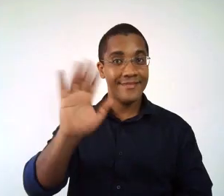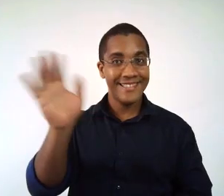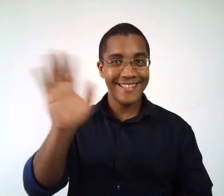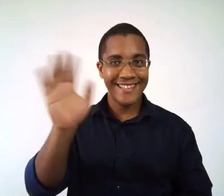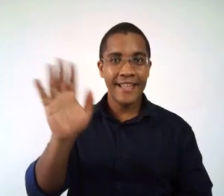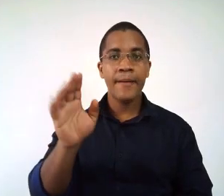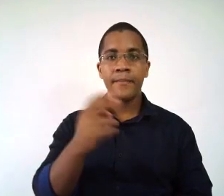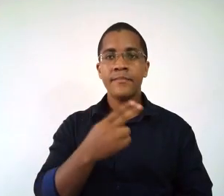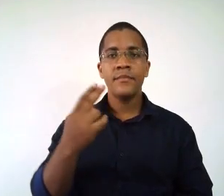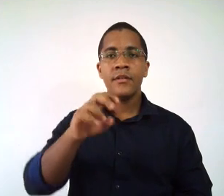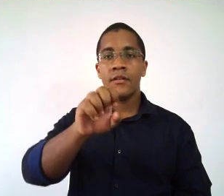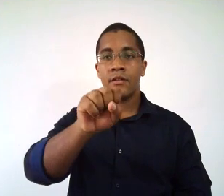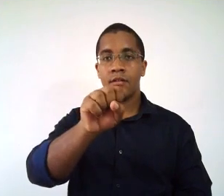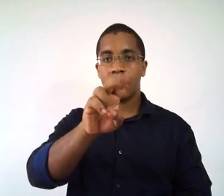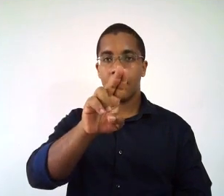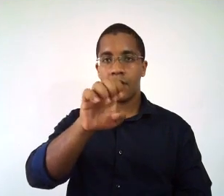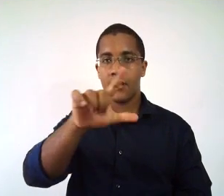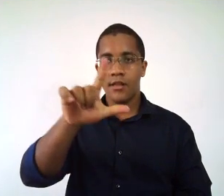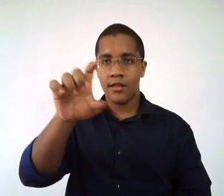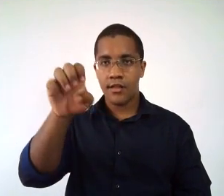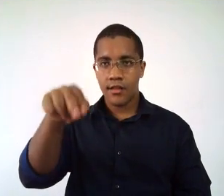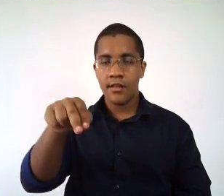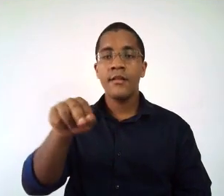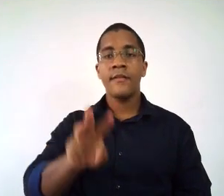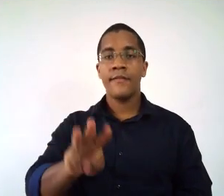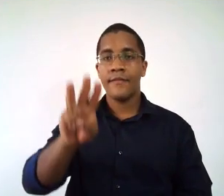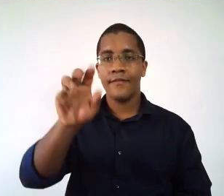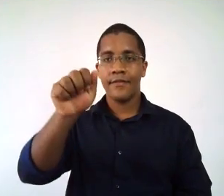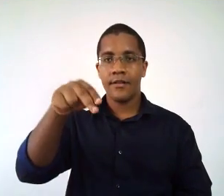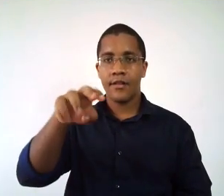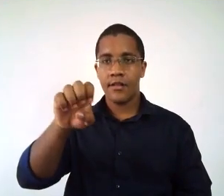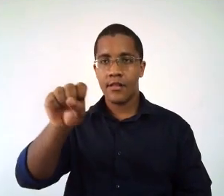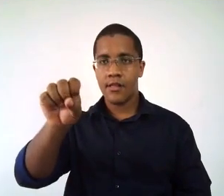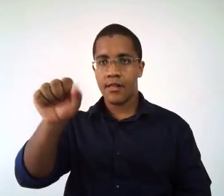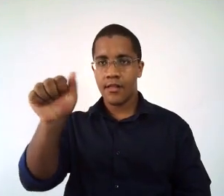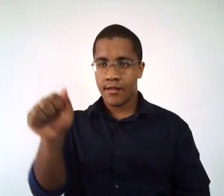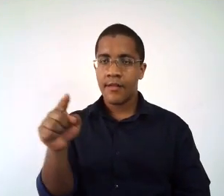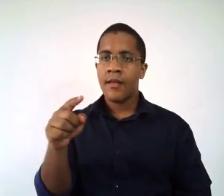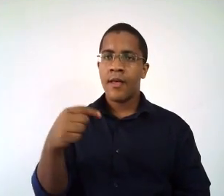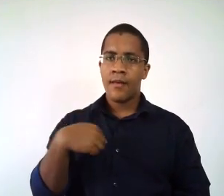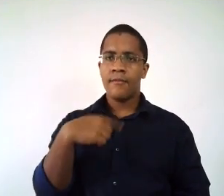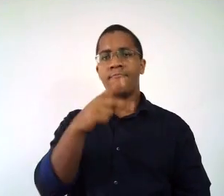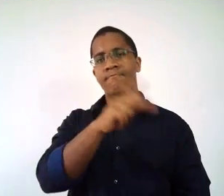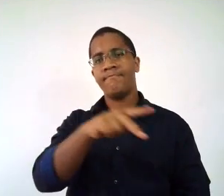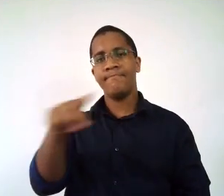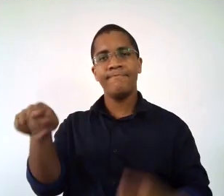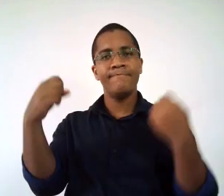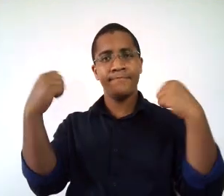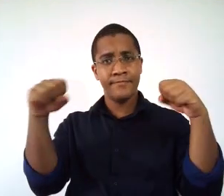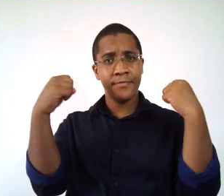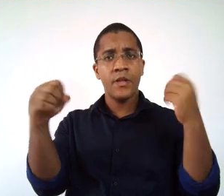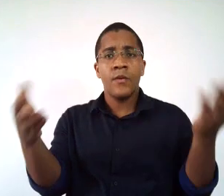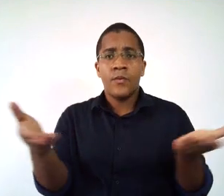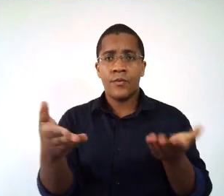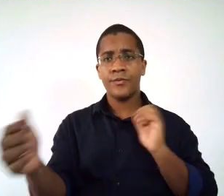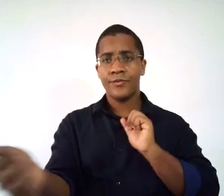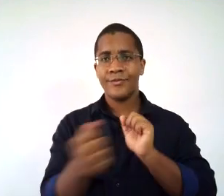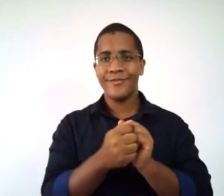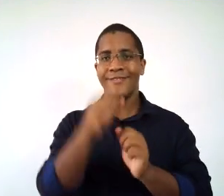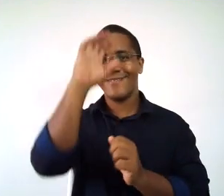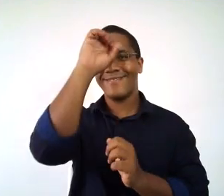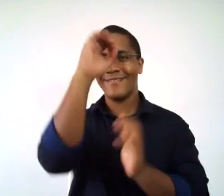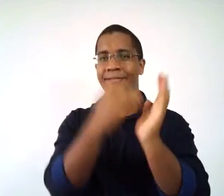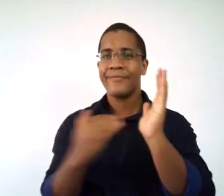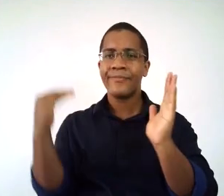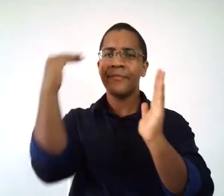Olá, meu nome é Suelen Vanessa, sou professora de Educação Física e estaremos aqui hoje para aprendermos um